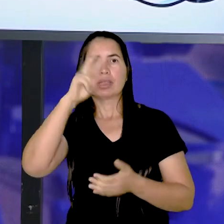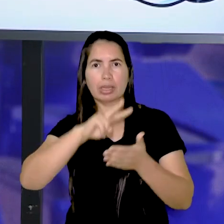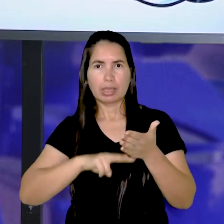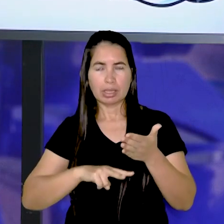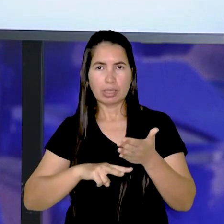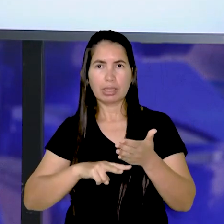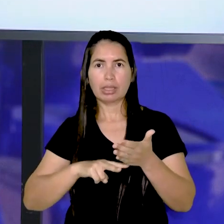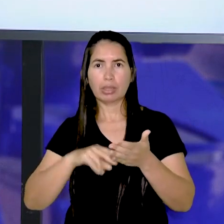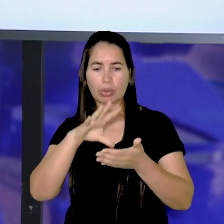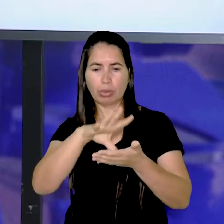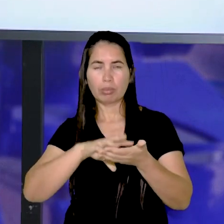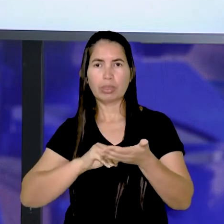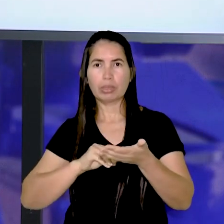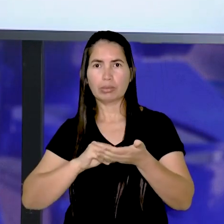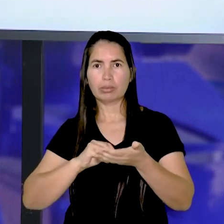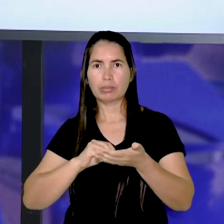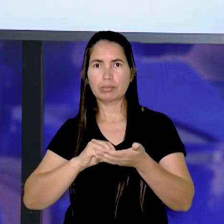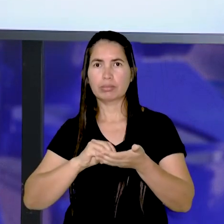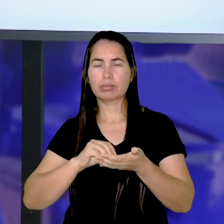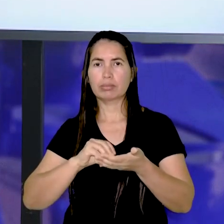releiem e copiem aí para mim.